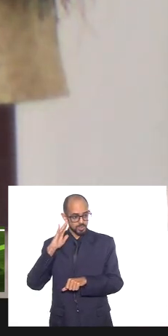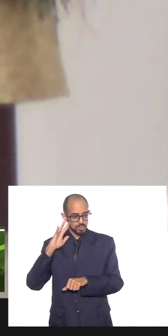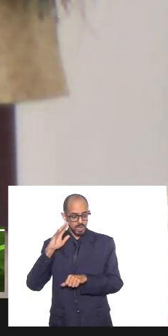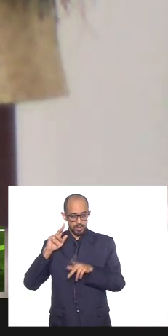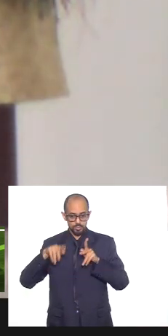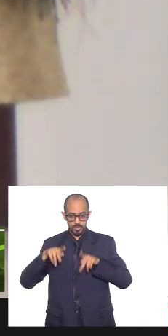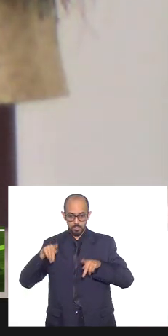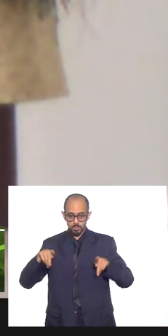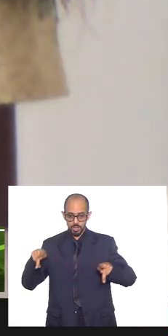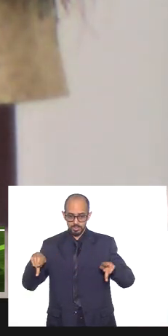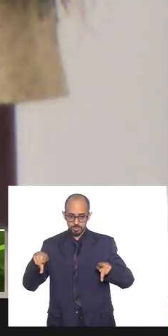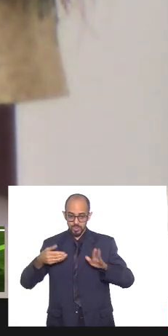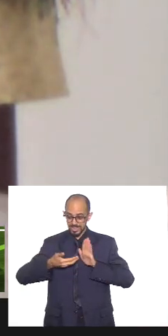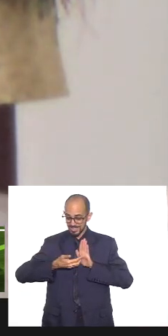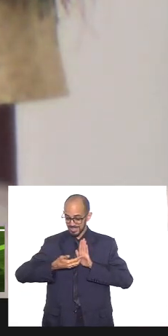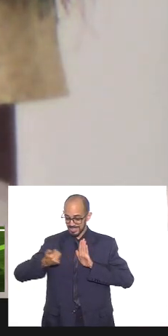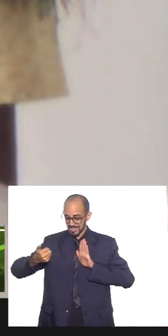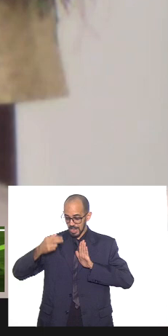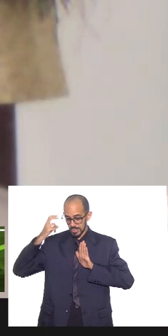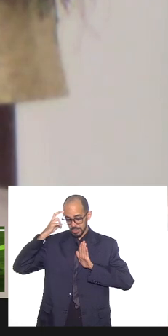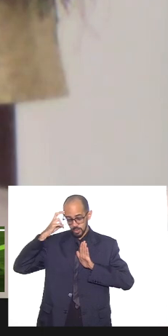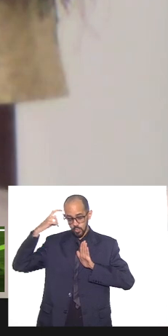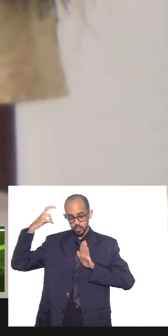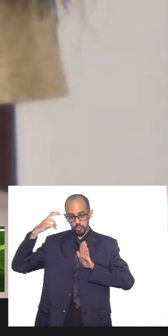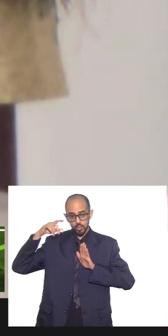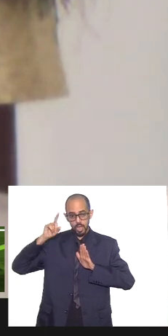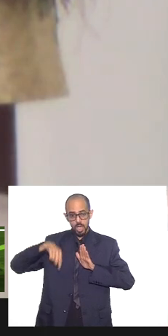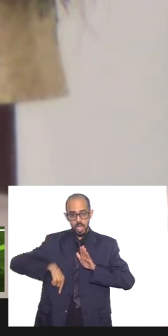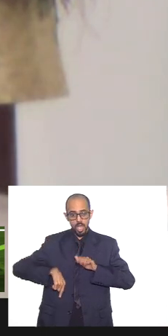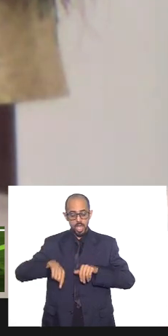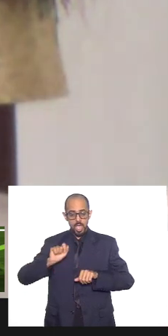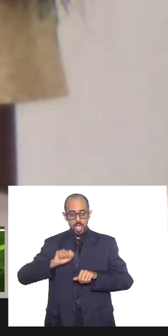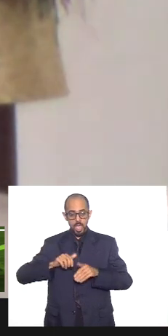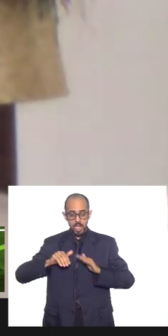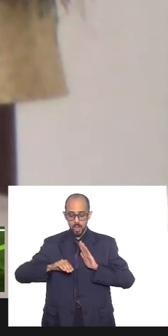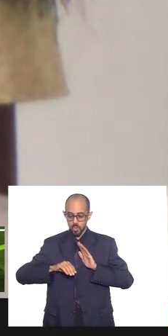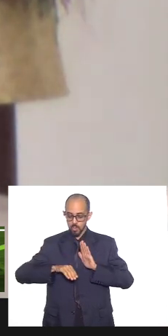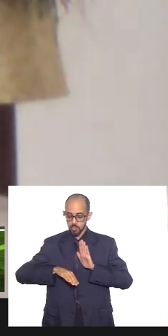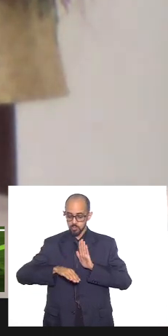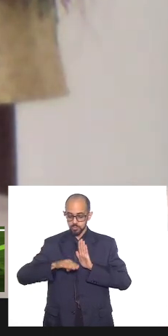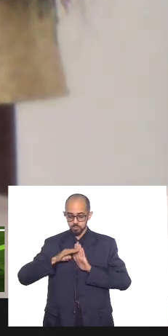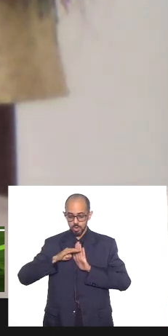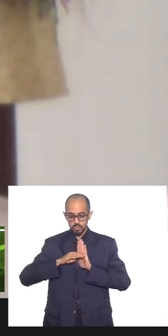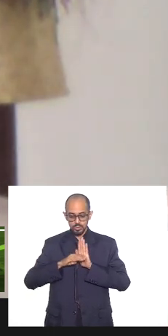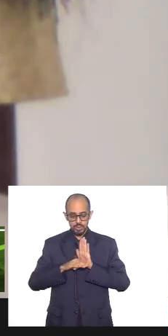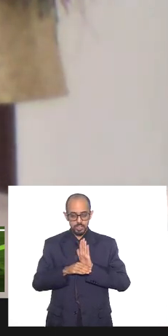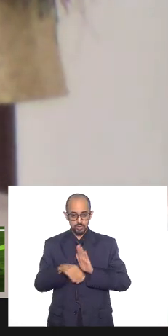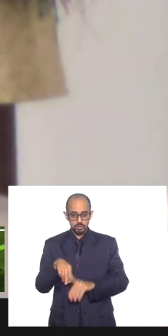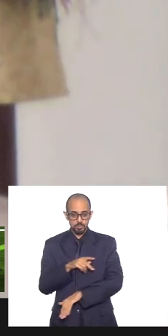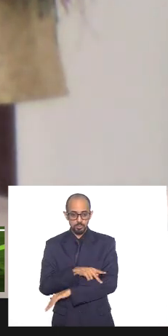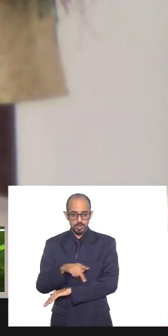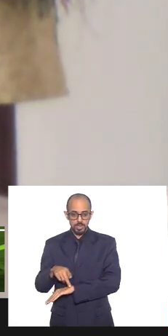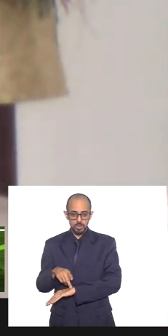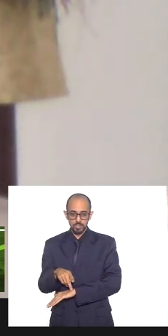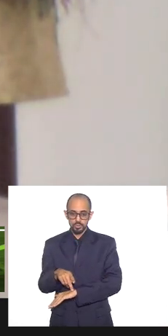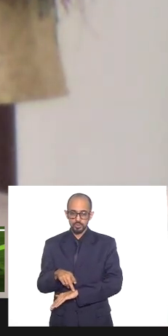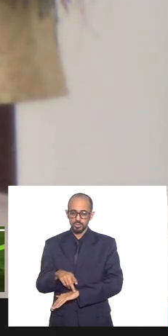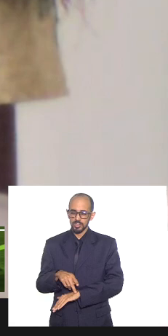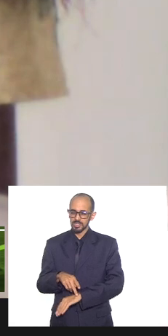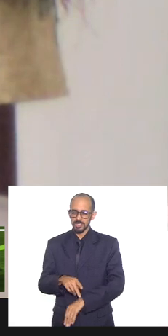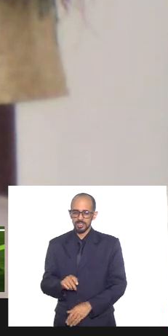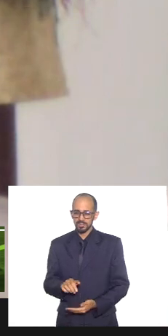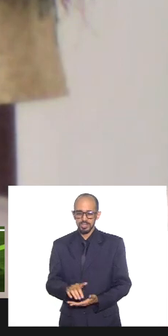é um processo pedagógico pedagógico é preciso pensar uma outra um outros